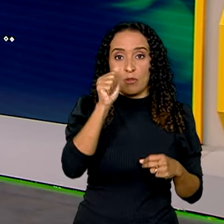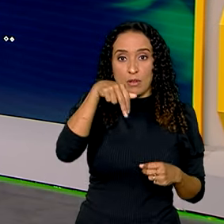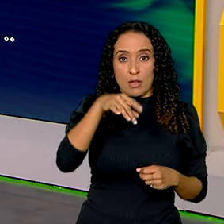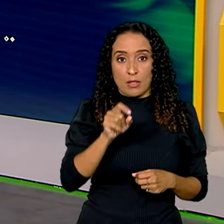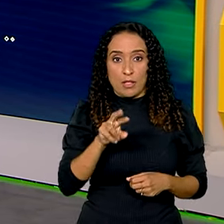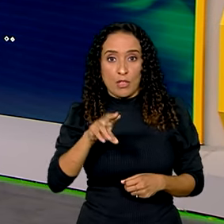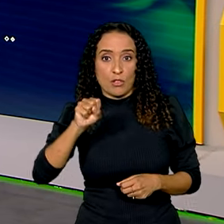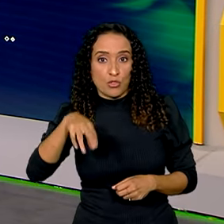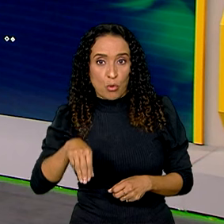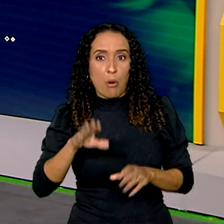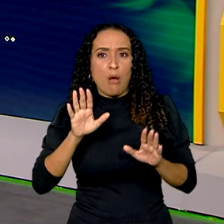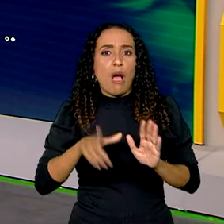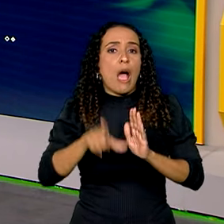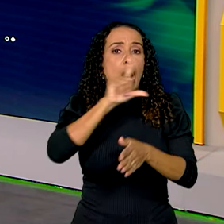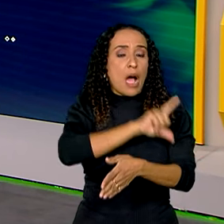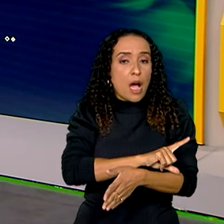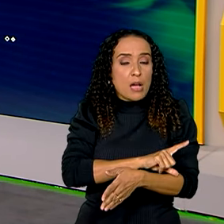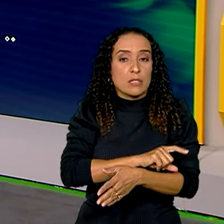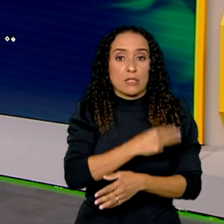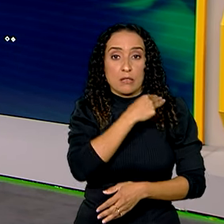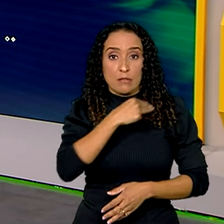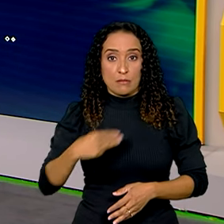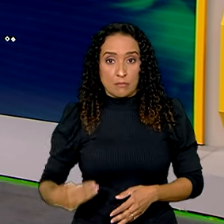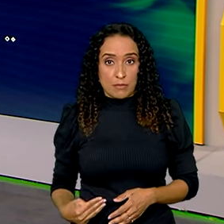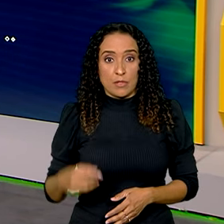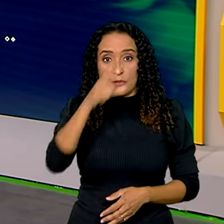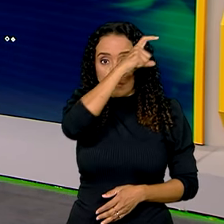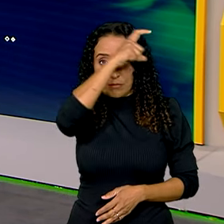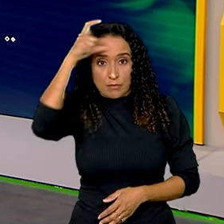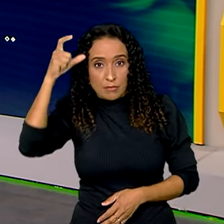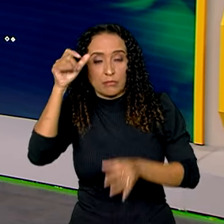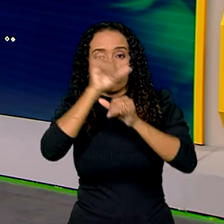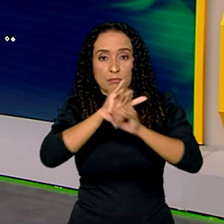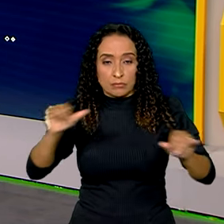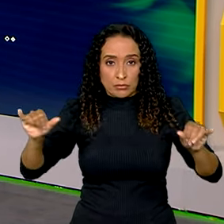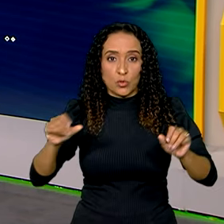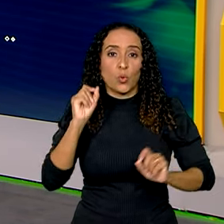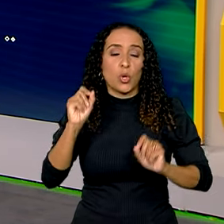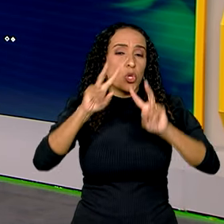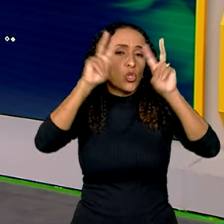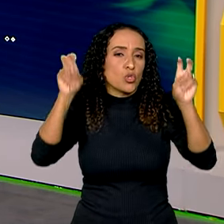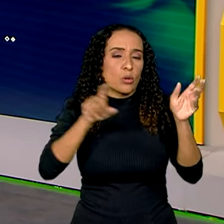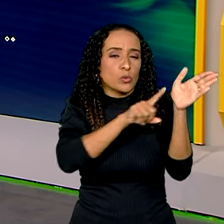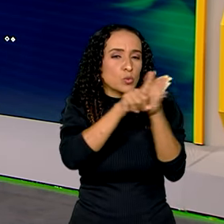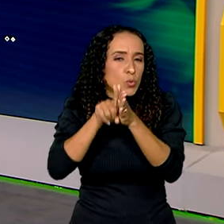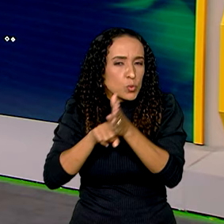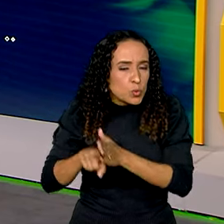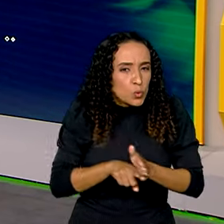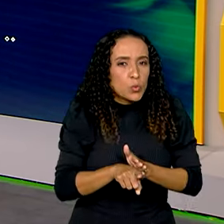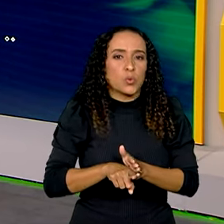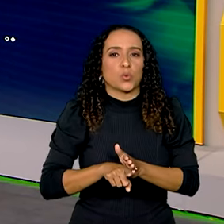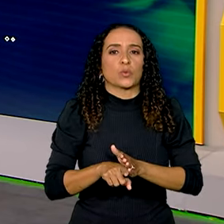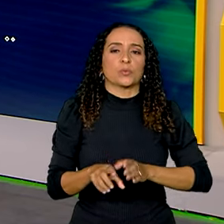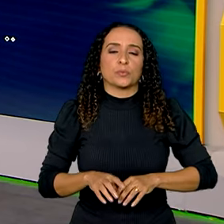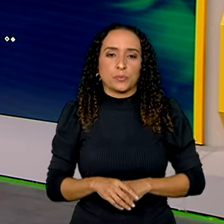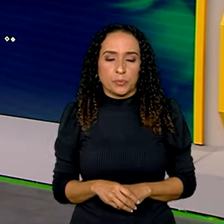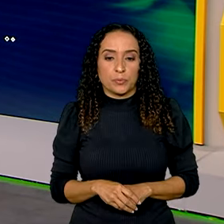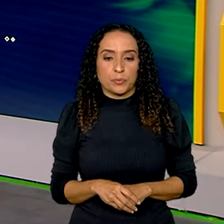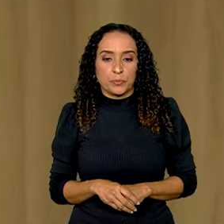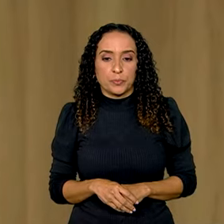Gomes. Mais cedo, o ministro Ricardo Lewandowski fez um pronunciamento sobre as investigações do caso.